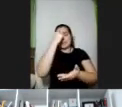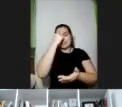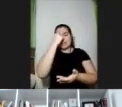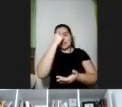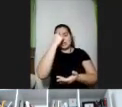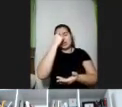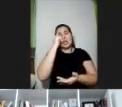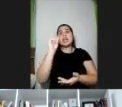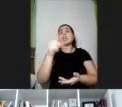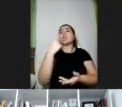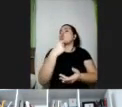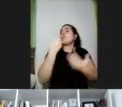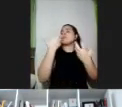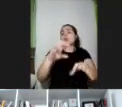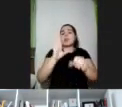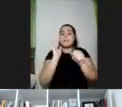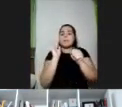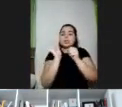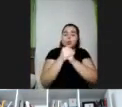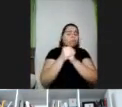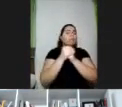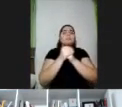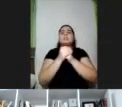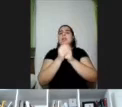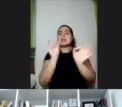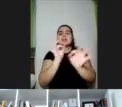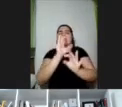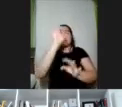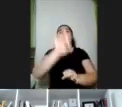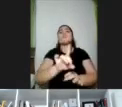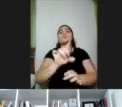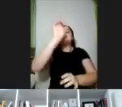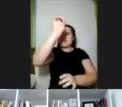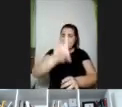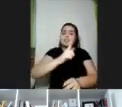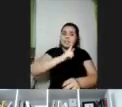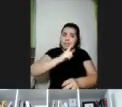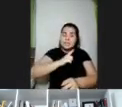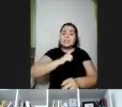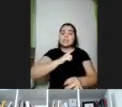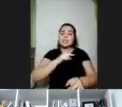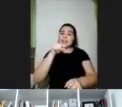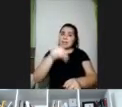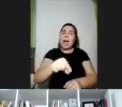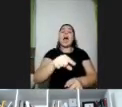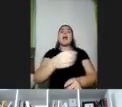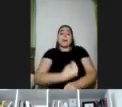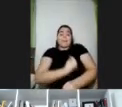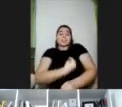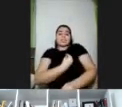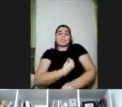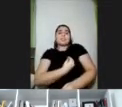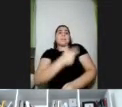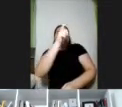esconder ou camuflar a deficiência. A deficiência existe, está colocada, e ela é parte, sim, da condição de uma determinada